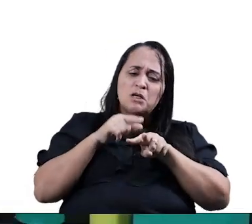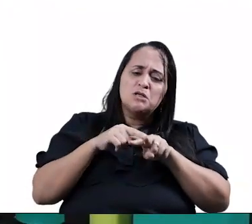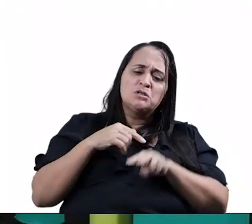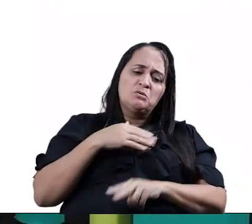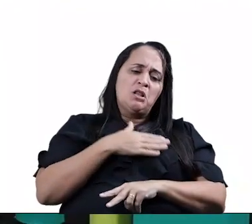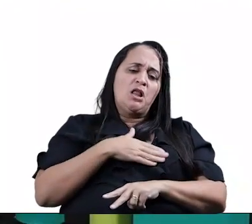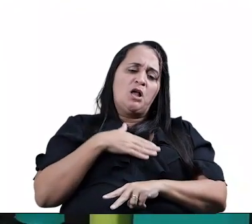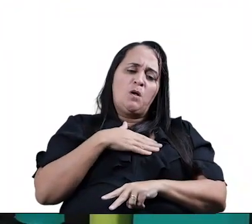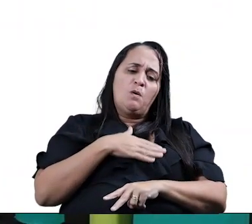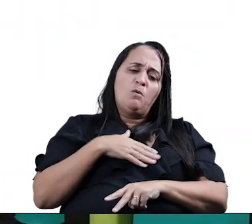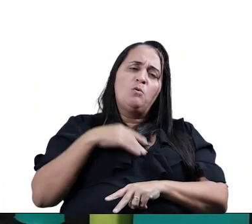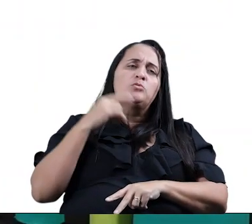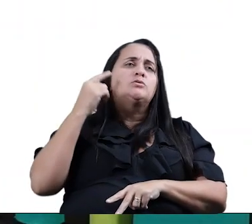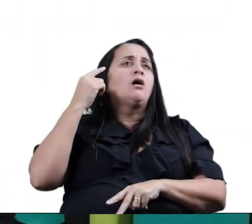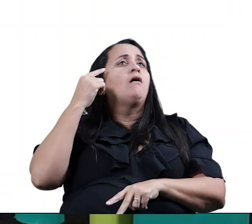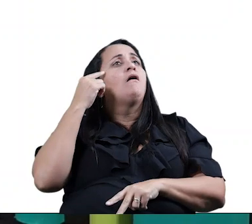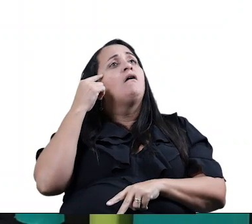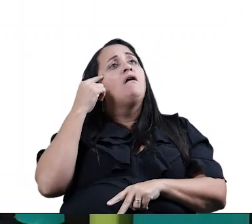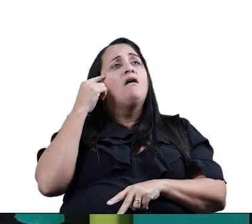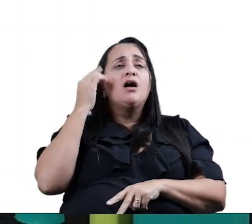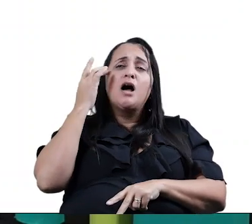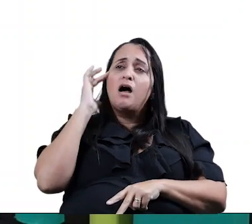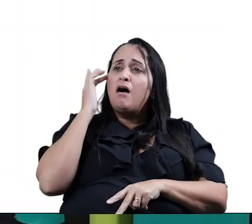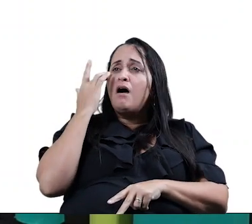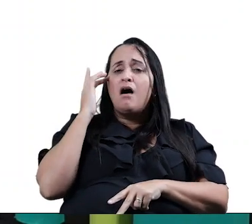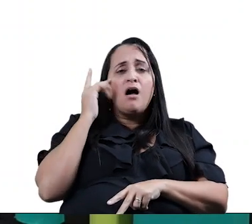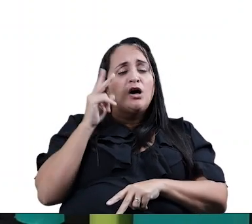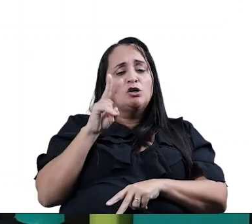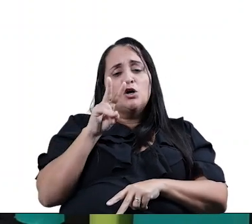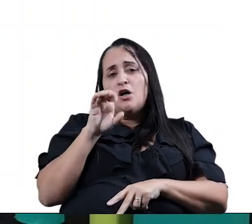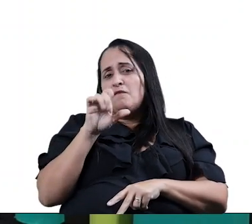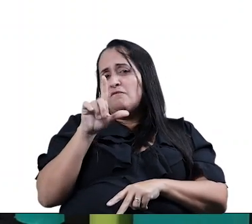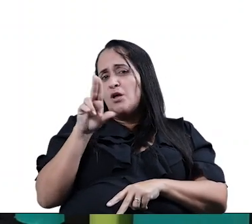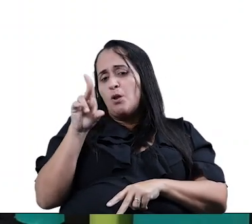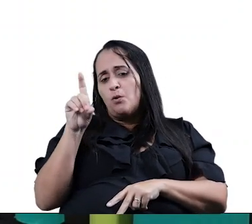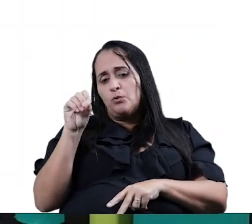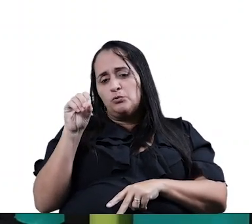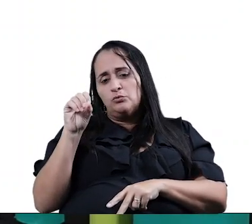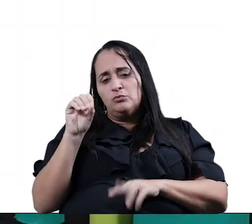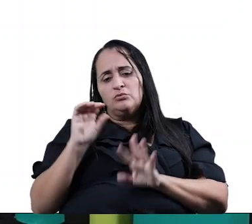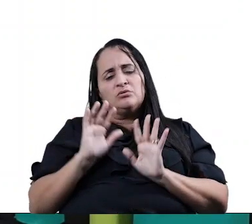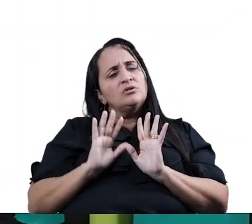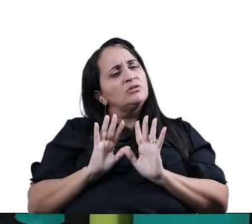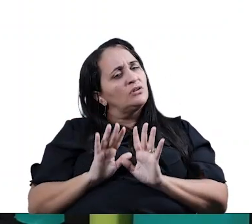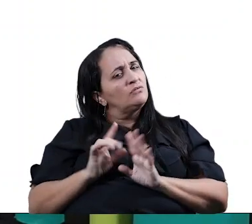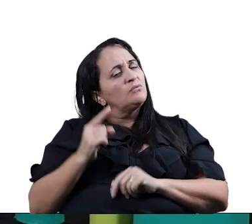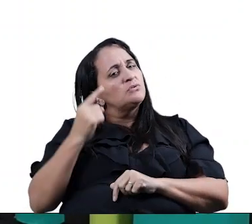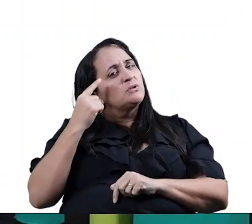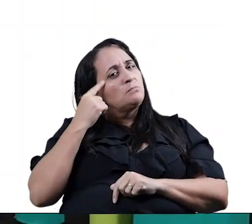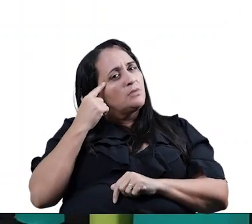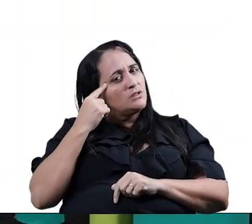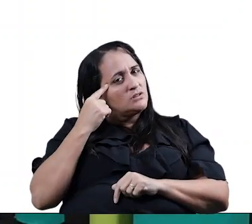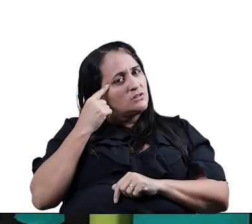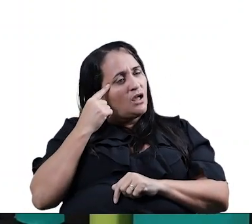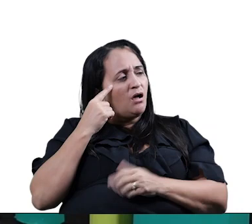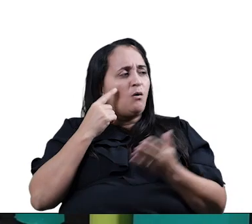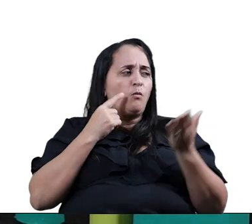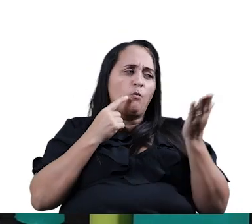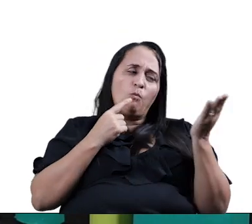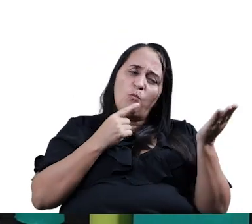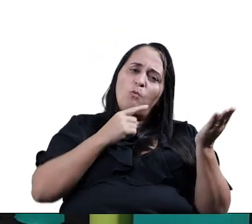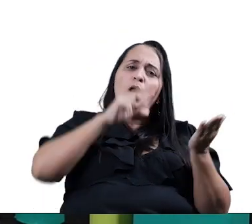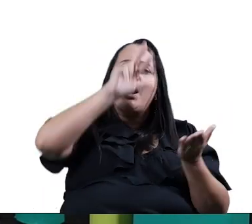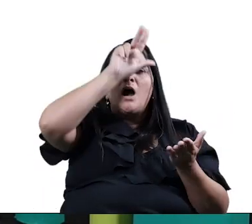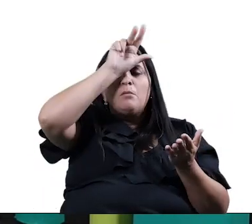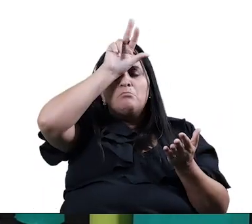pezinho Dela Que acha Que aquilo É um veludo Então não quer dizer Gente Vamos ter Assim Compreensão Que a dona Baratinha